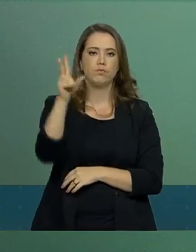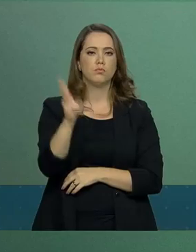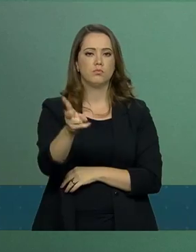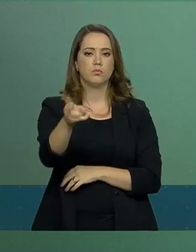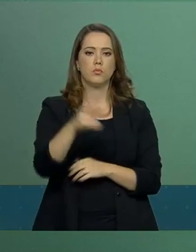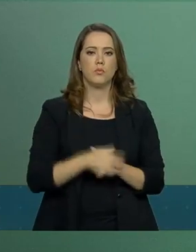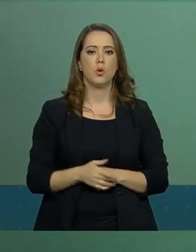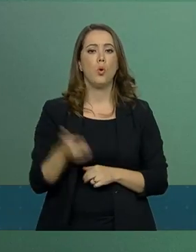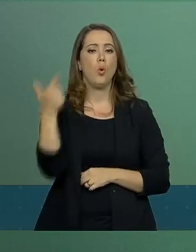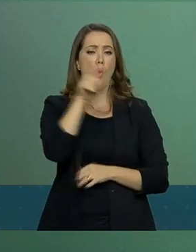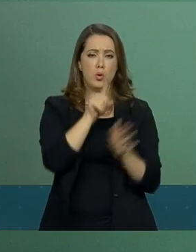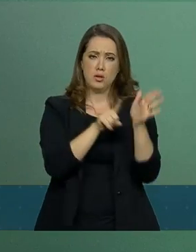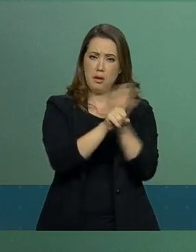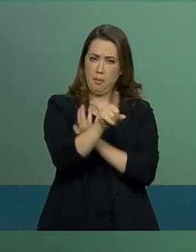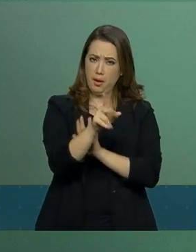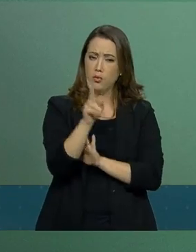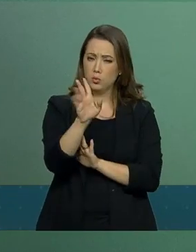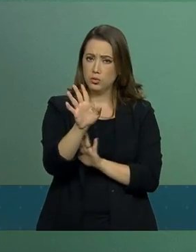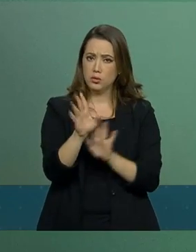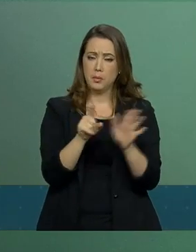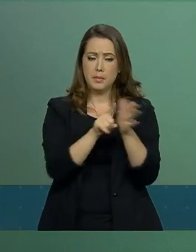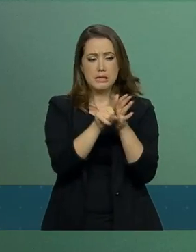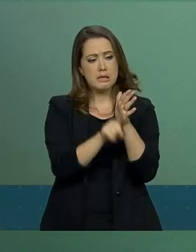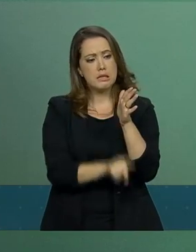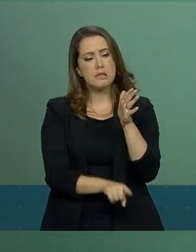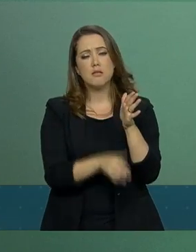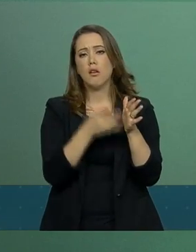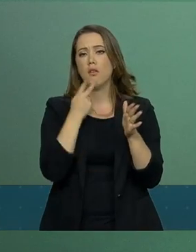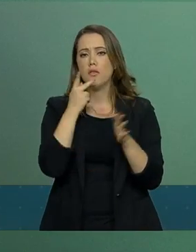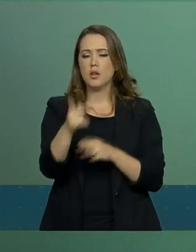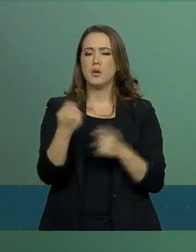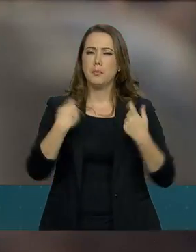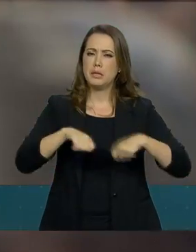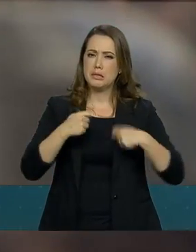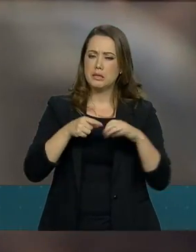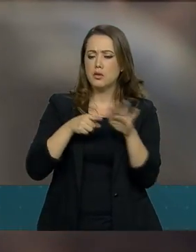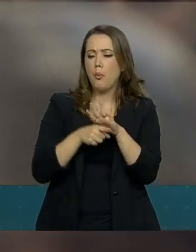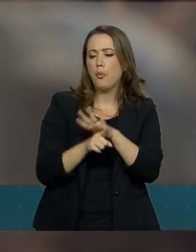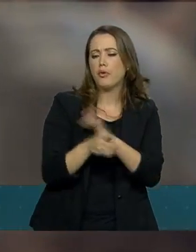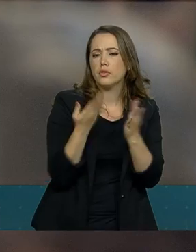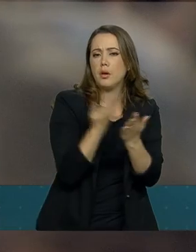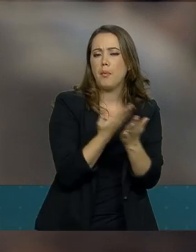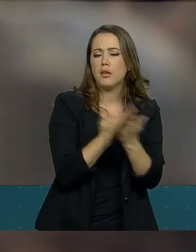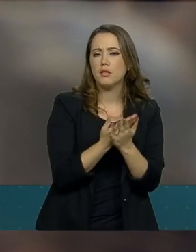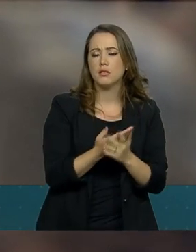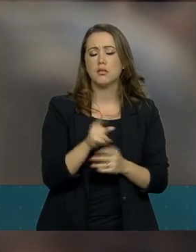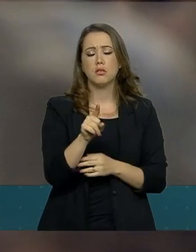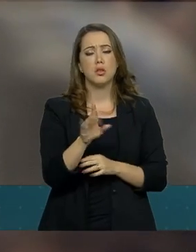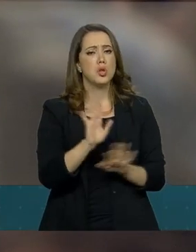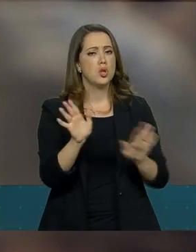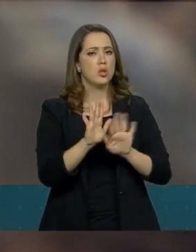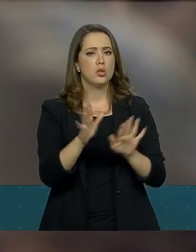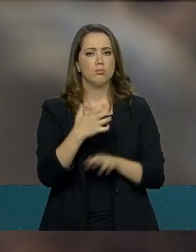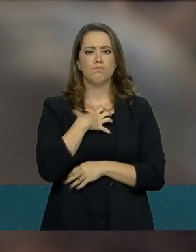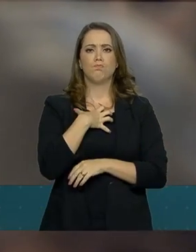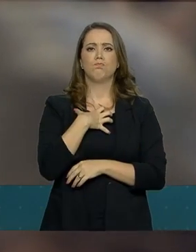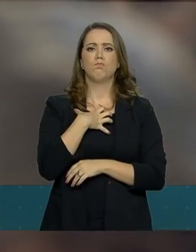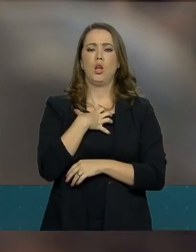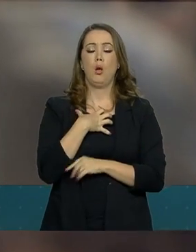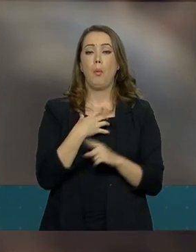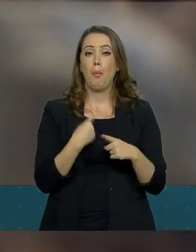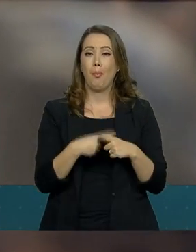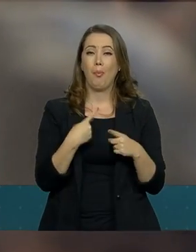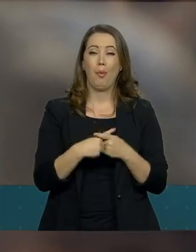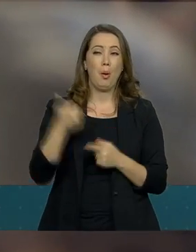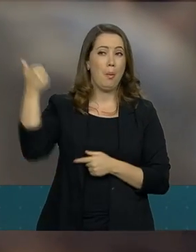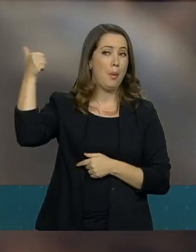Posso fazer só mais uma perguntinha? Só em relação à pesquisa, desculpa, porque o senhor falou que ele disse que é preciso aprimorar. Ele não ficou impactado porque